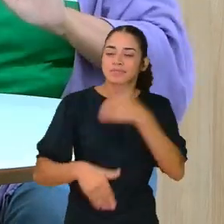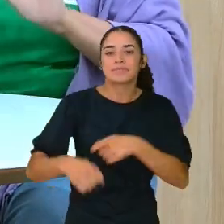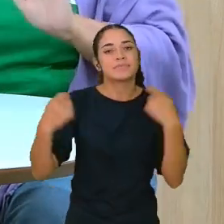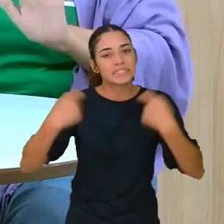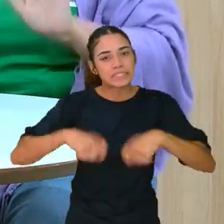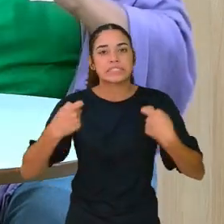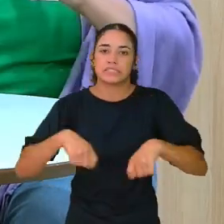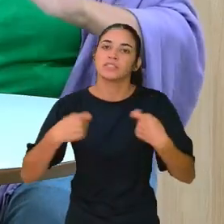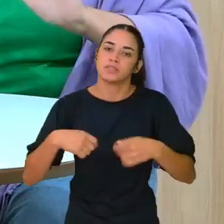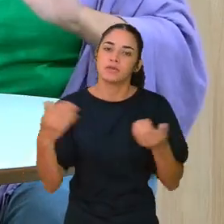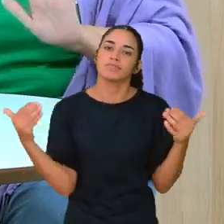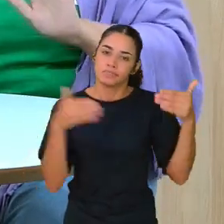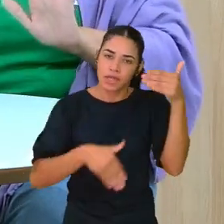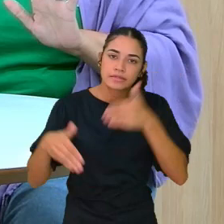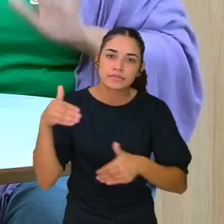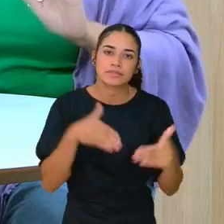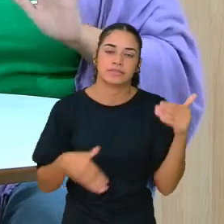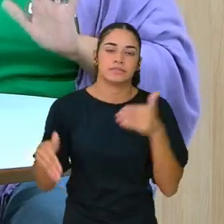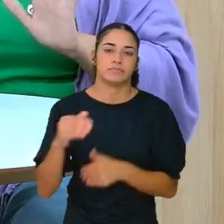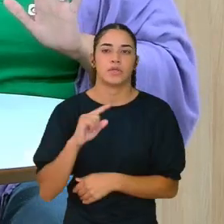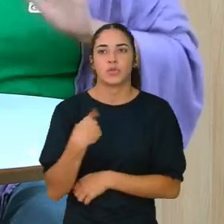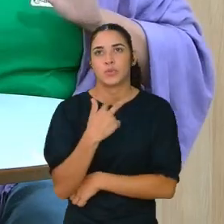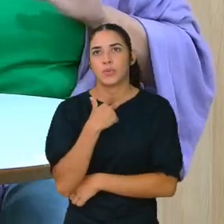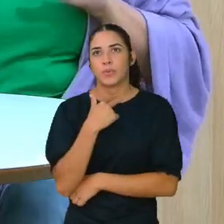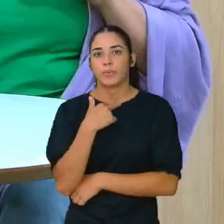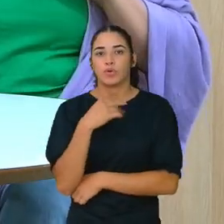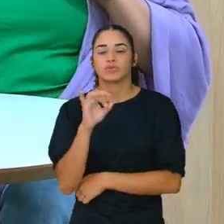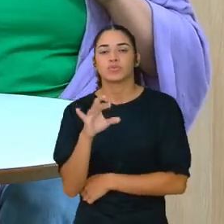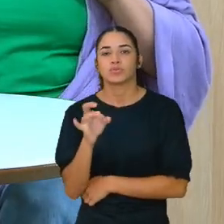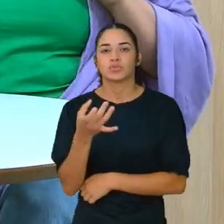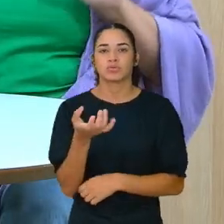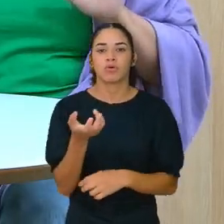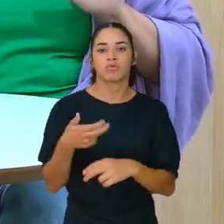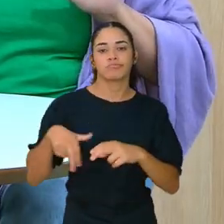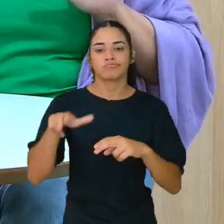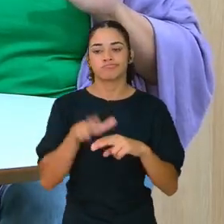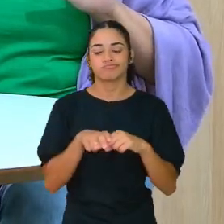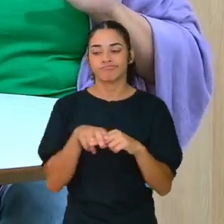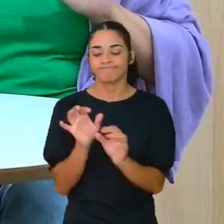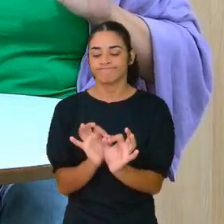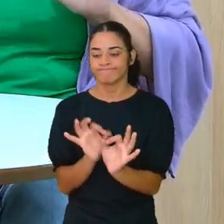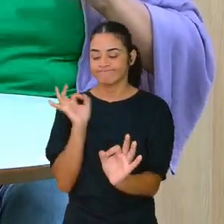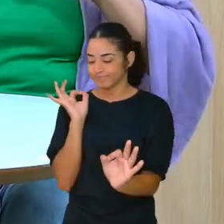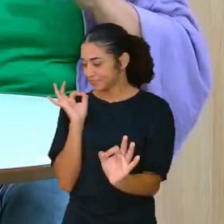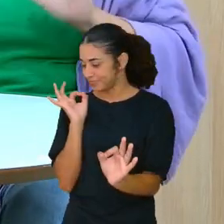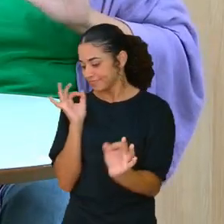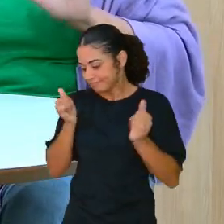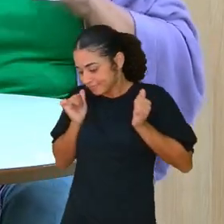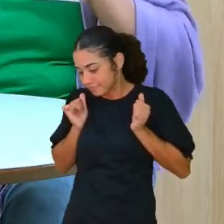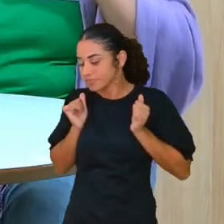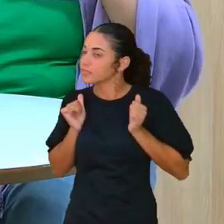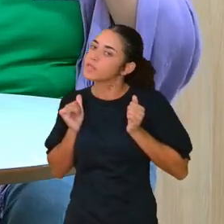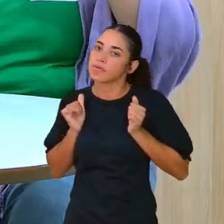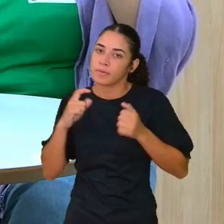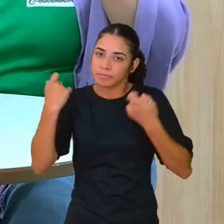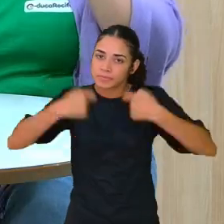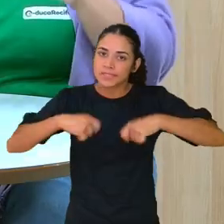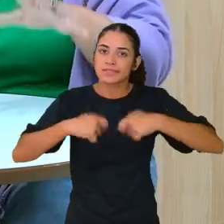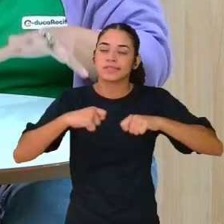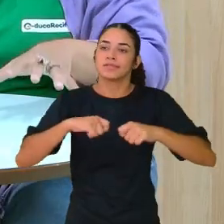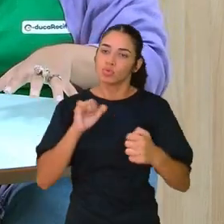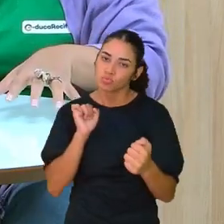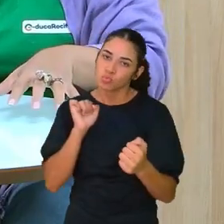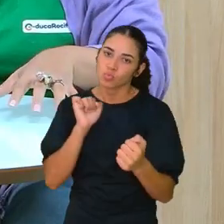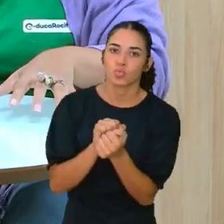É uma das questões. A gente precisa, a gente não pode estar naquela postura do distante. A gente tem que estar